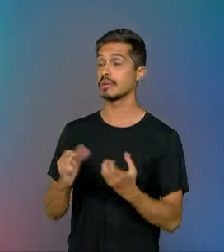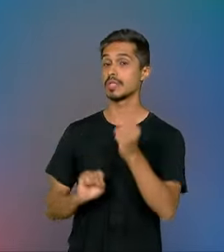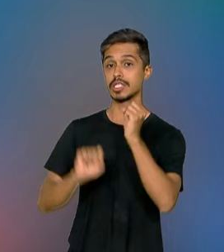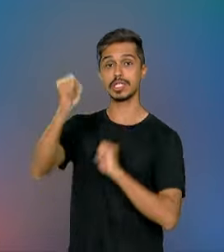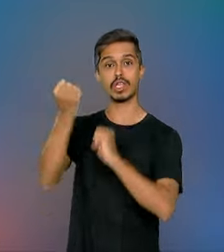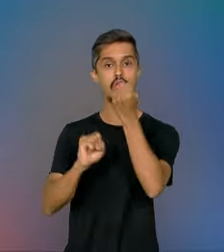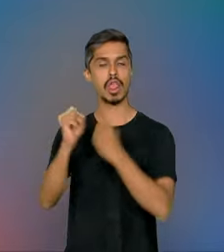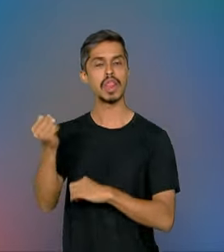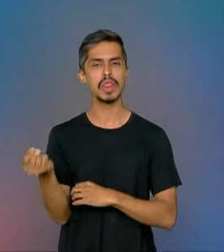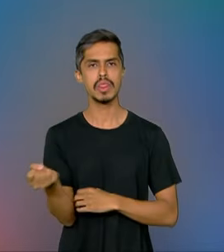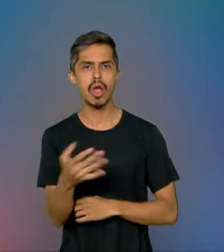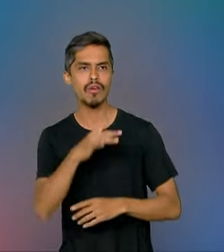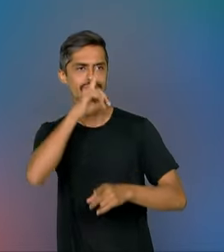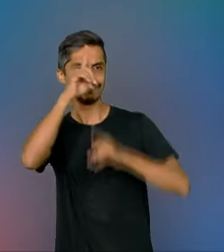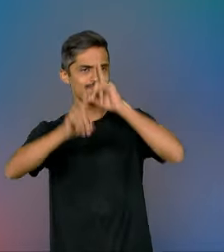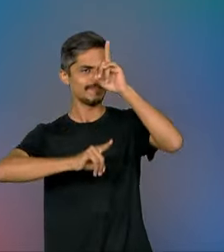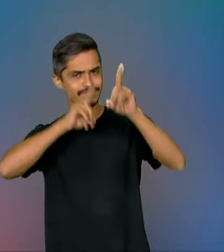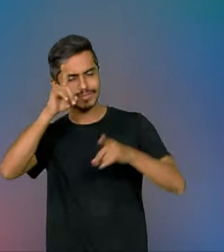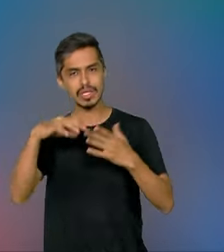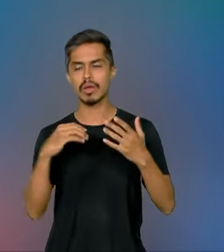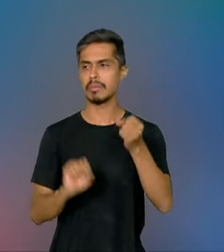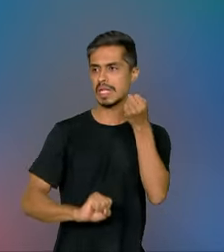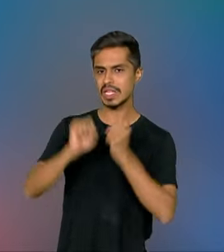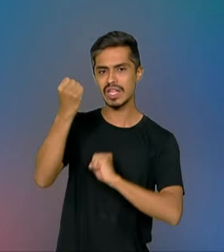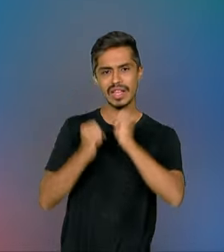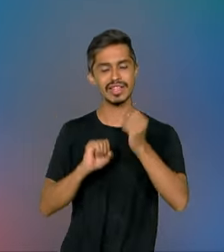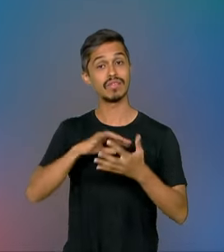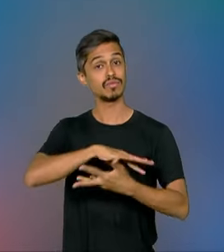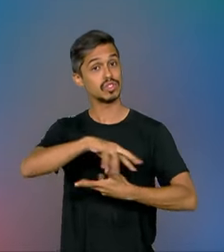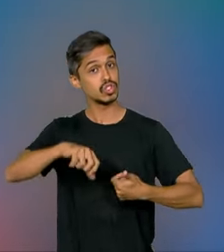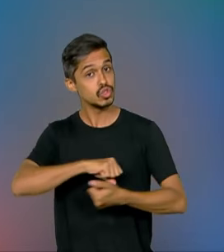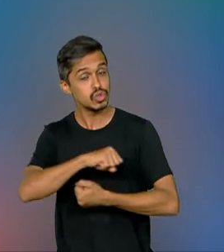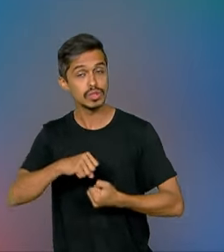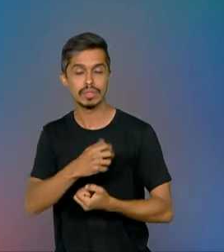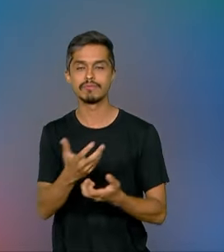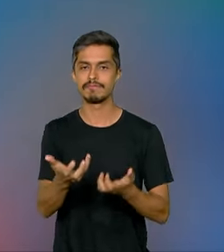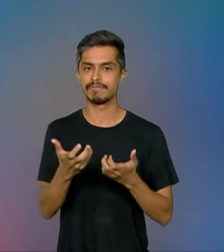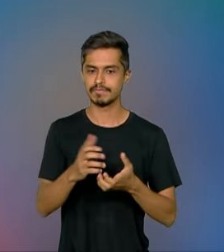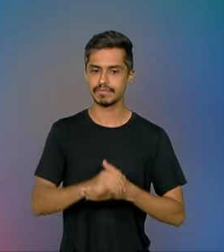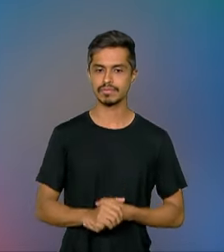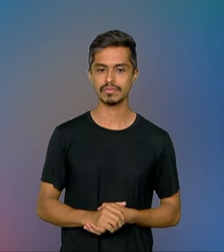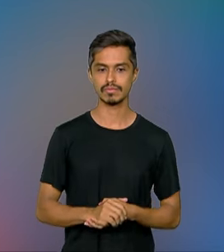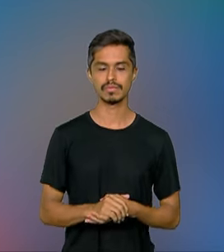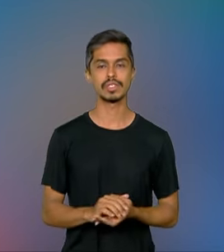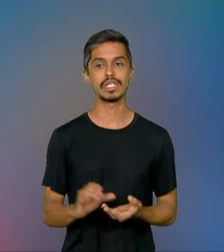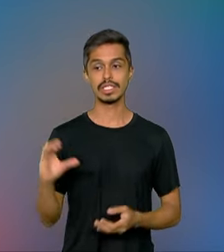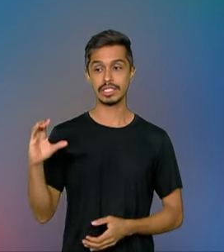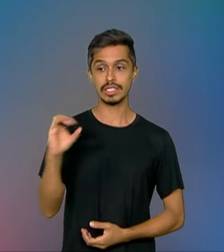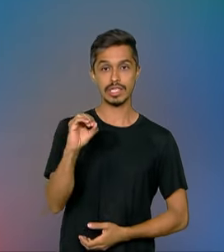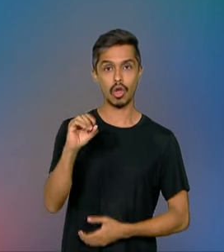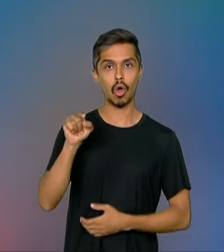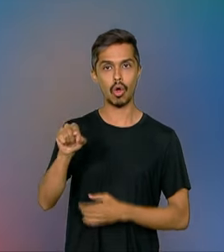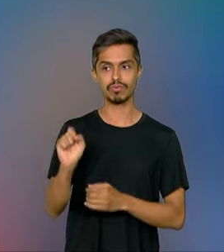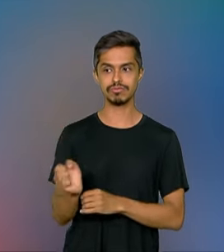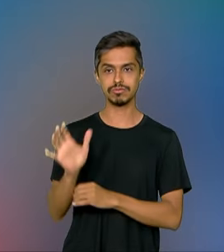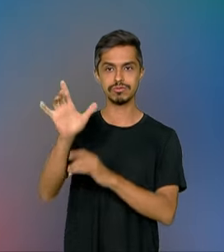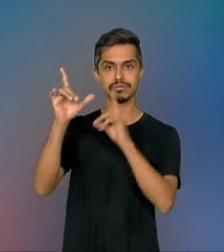inovadora, uma indústria sustentável, com descarbonização,